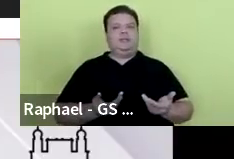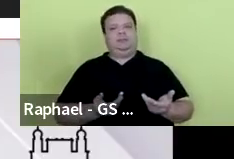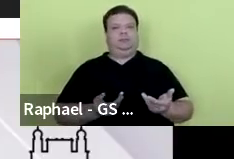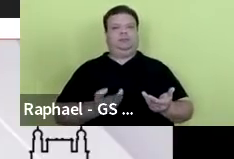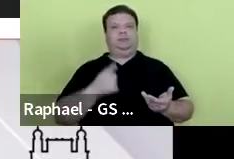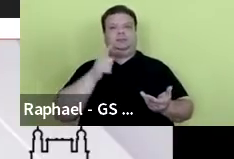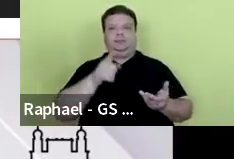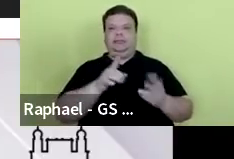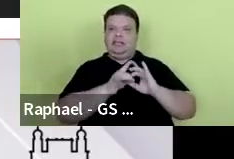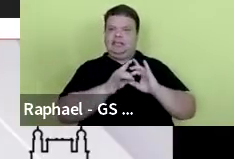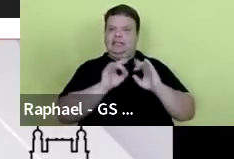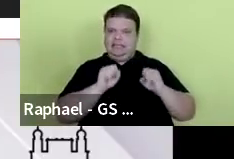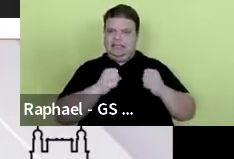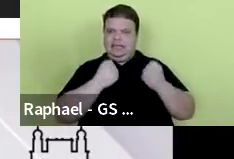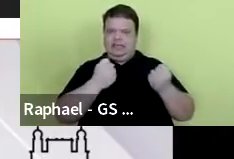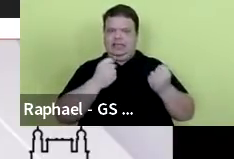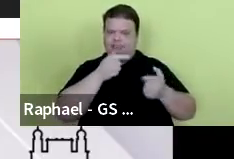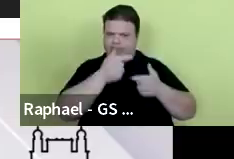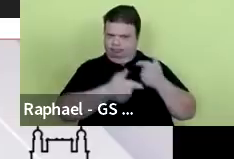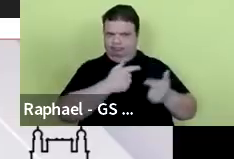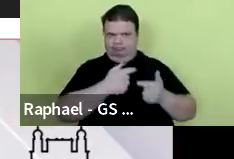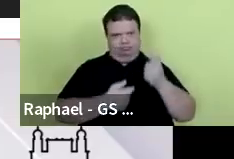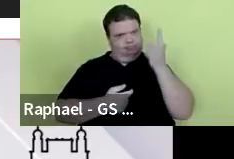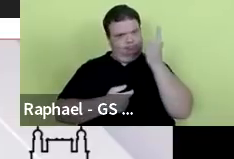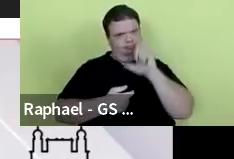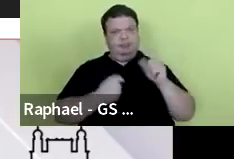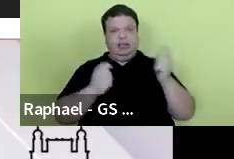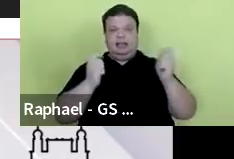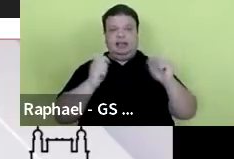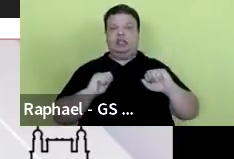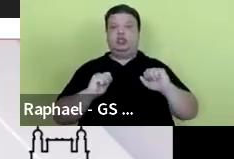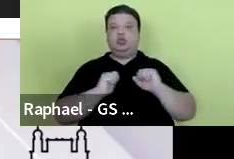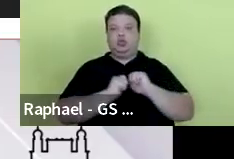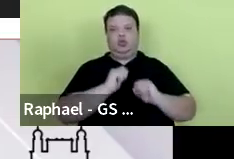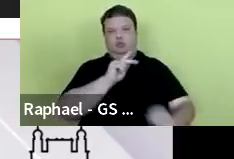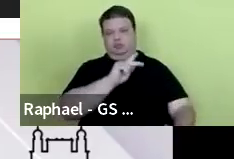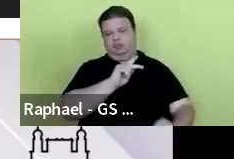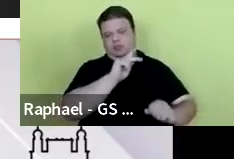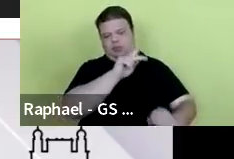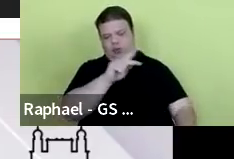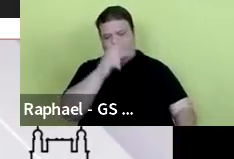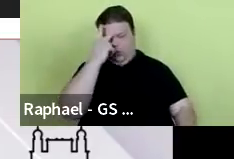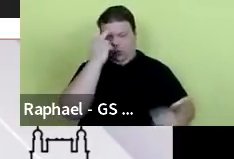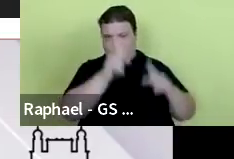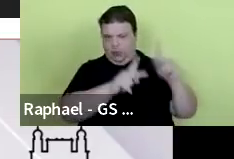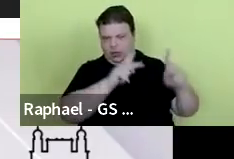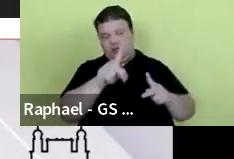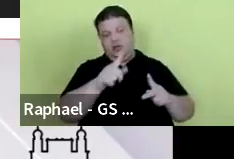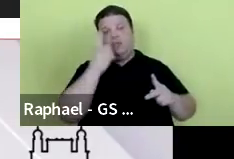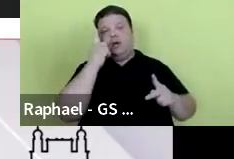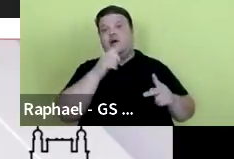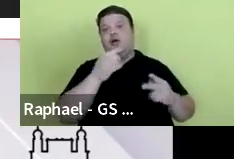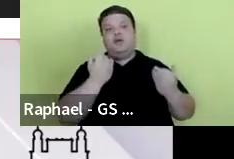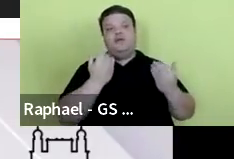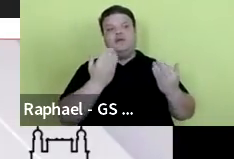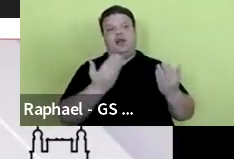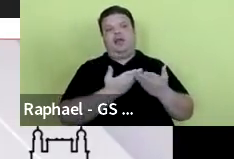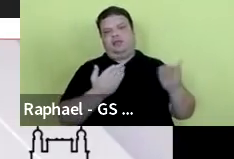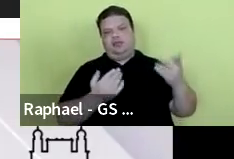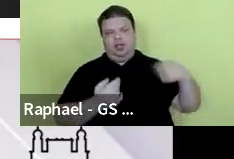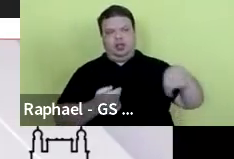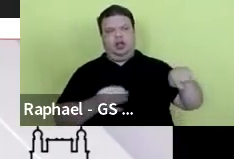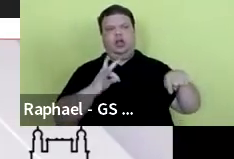engajada, atuando junto à população, para que a gente faça frente a todos esses